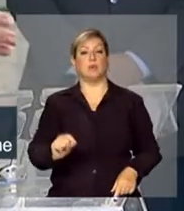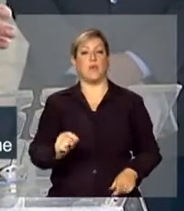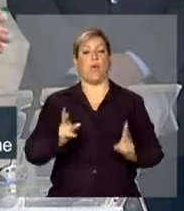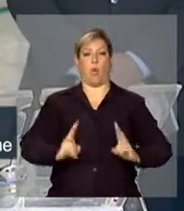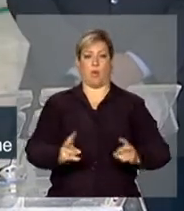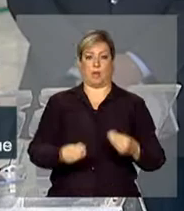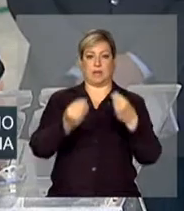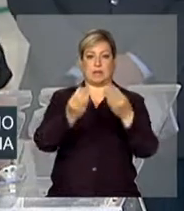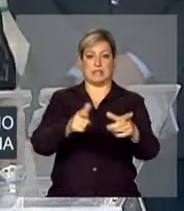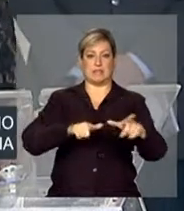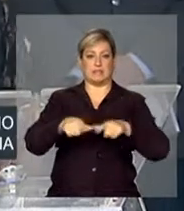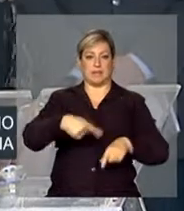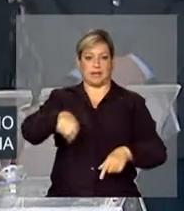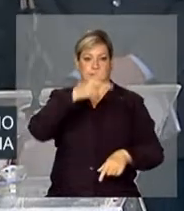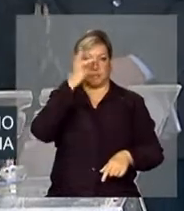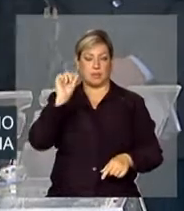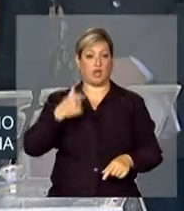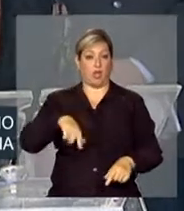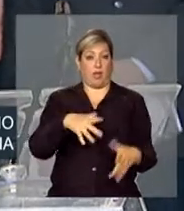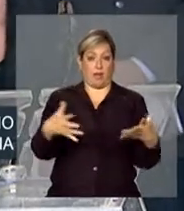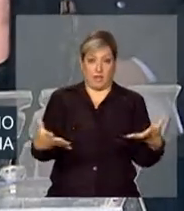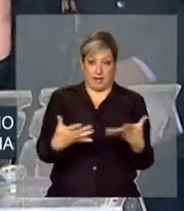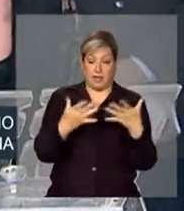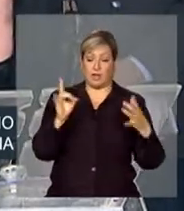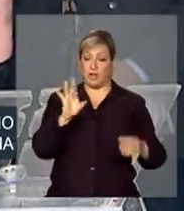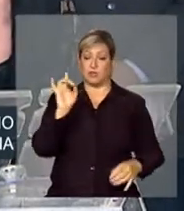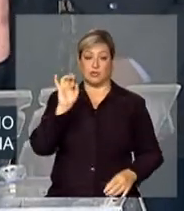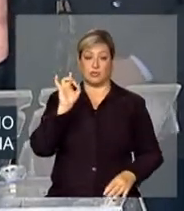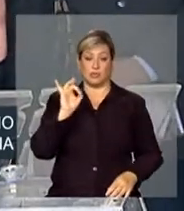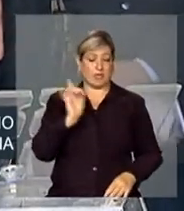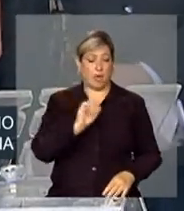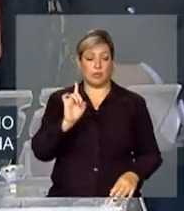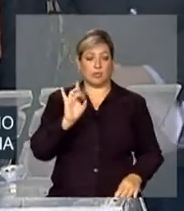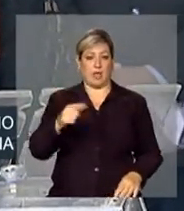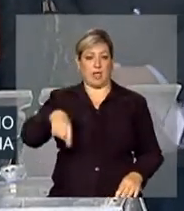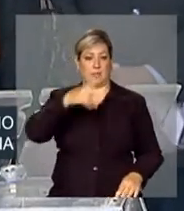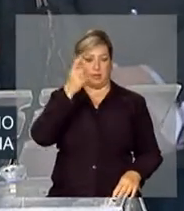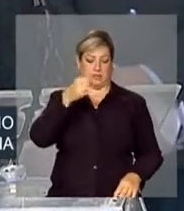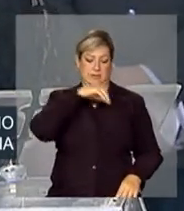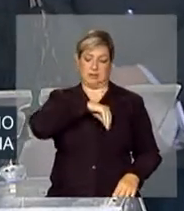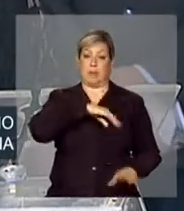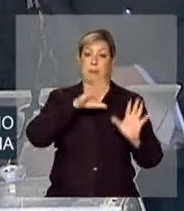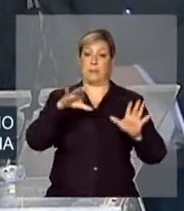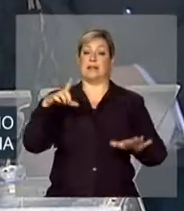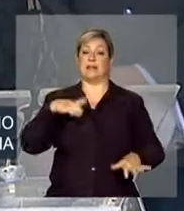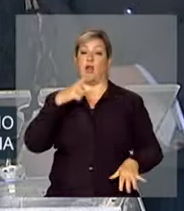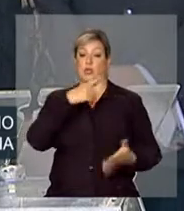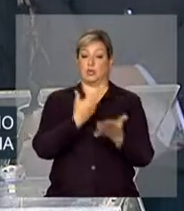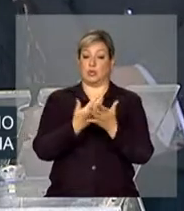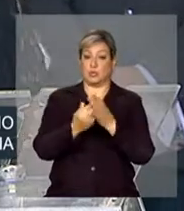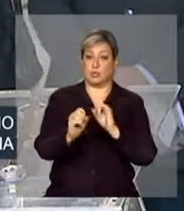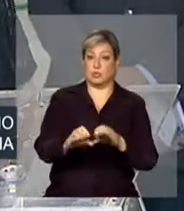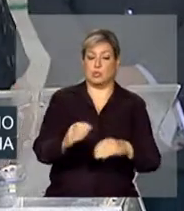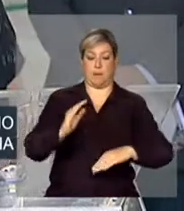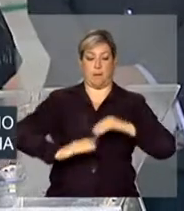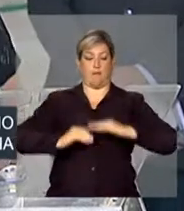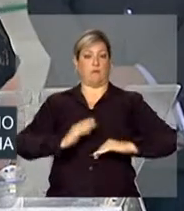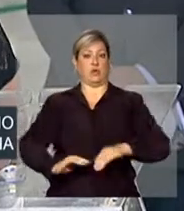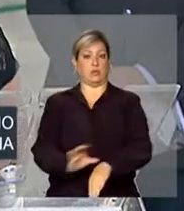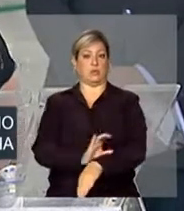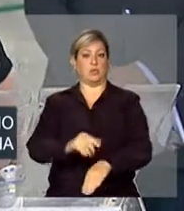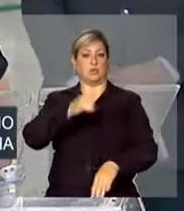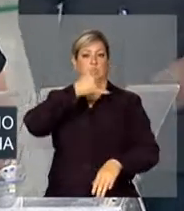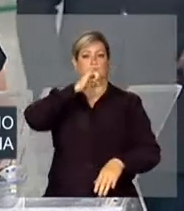para essas pessoas, porque nós queremos não só que essas pessoas tenham renda, mas que elas tenham acesso à educação, à qualificação profissional, à